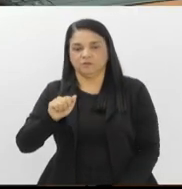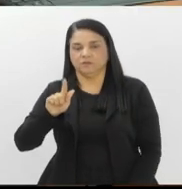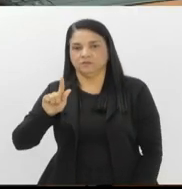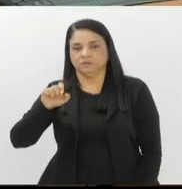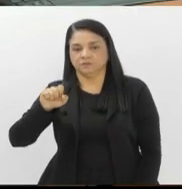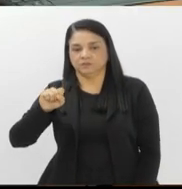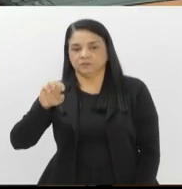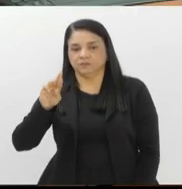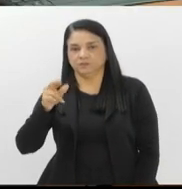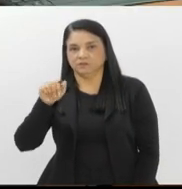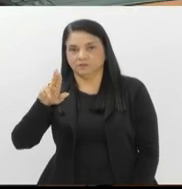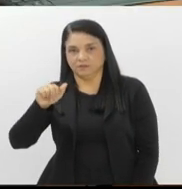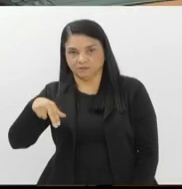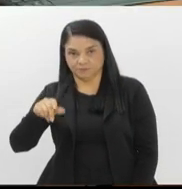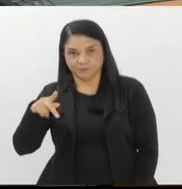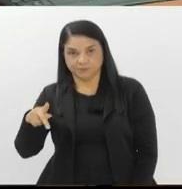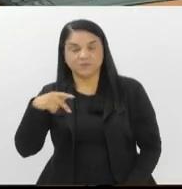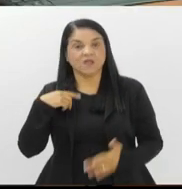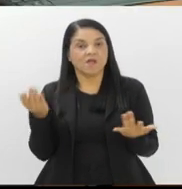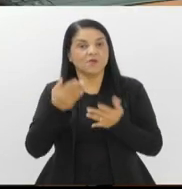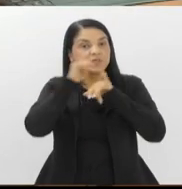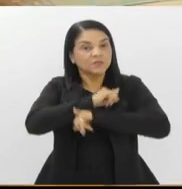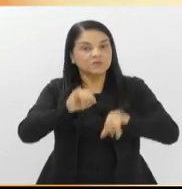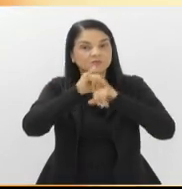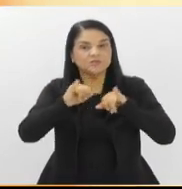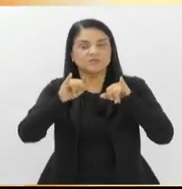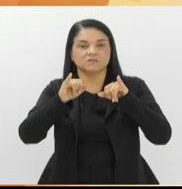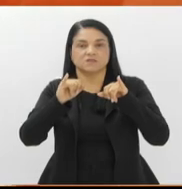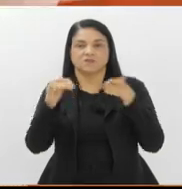E vamos agora ao nosso giro de notícias de hoje.